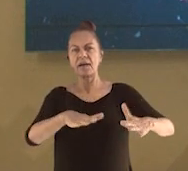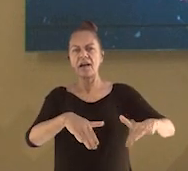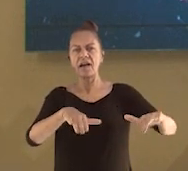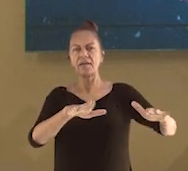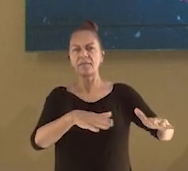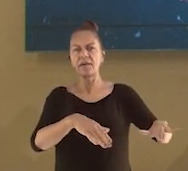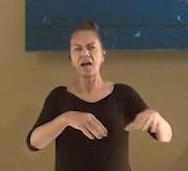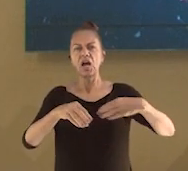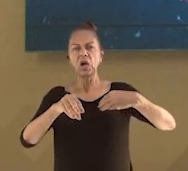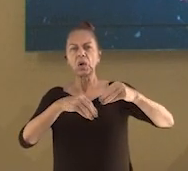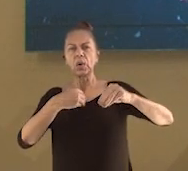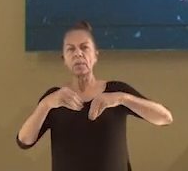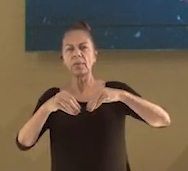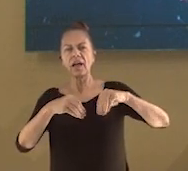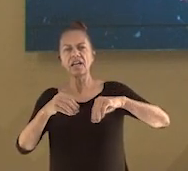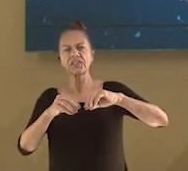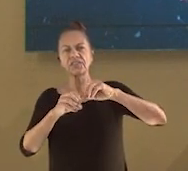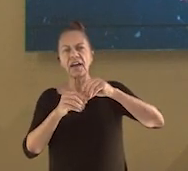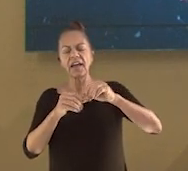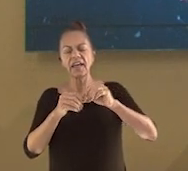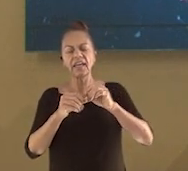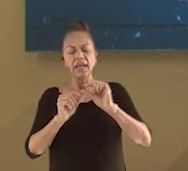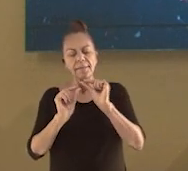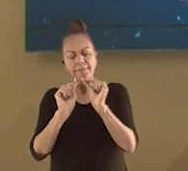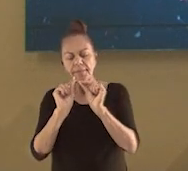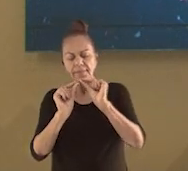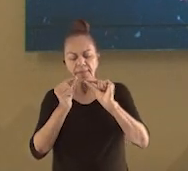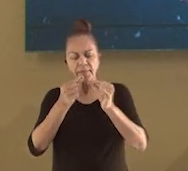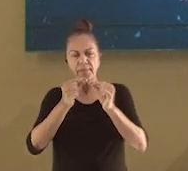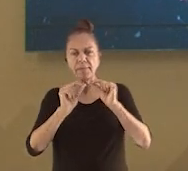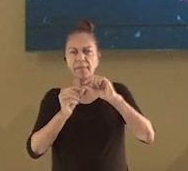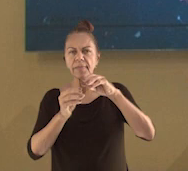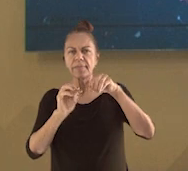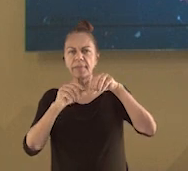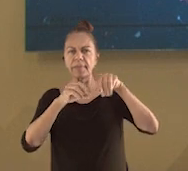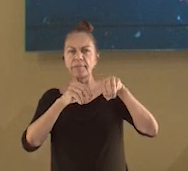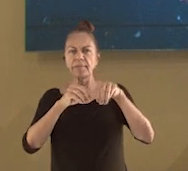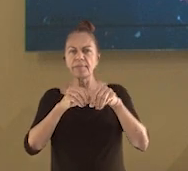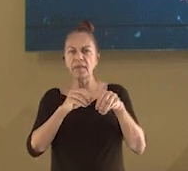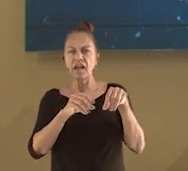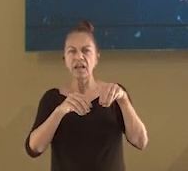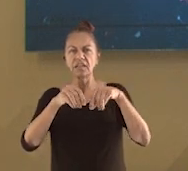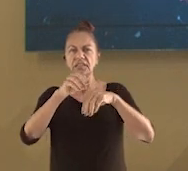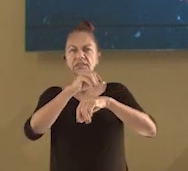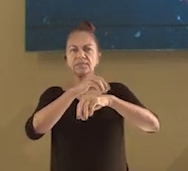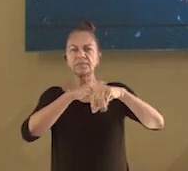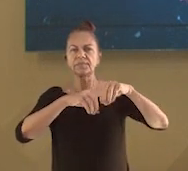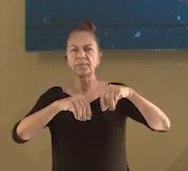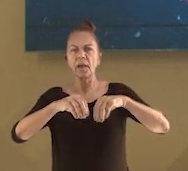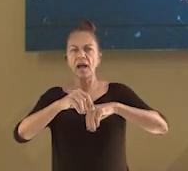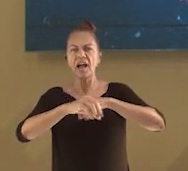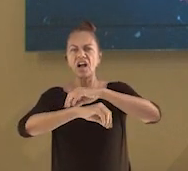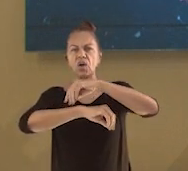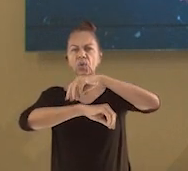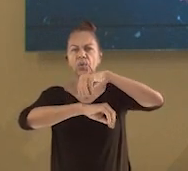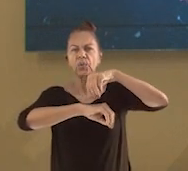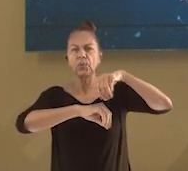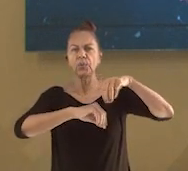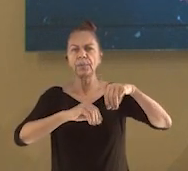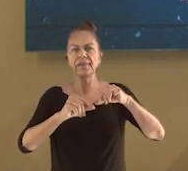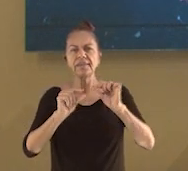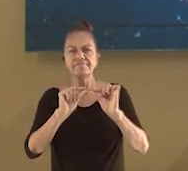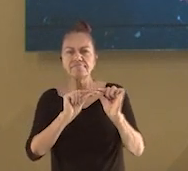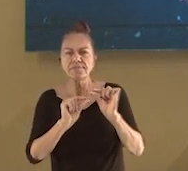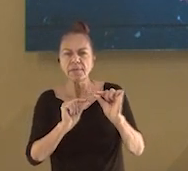ele vai soltando muitos pedacinhos pequenos de plástico. E que vão